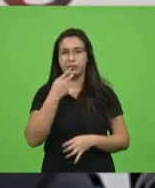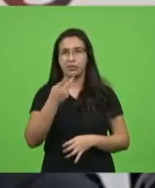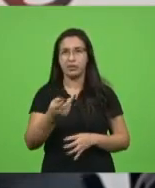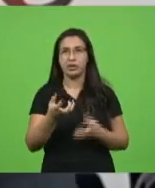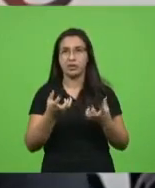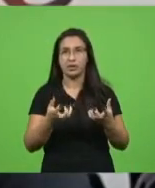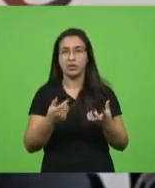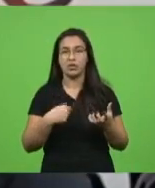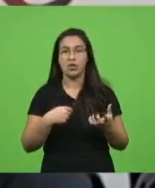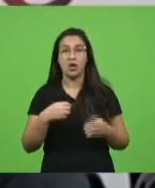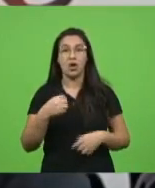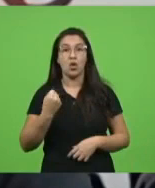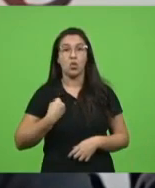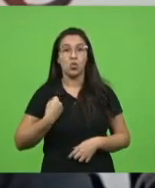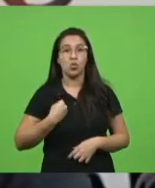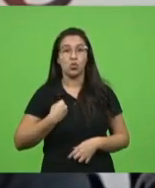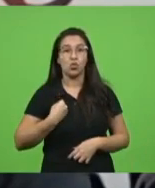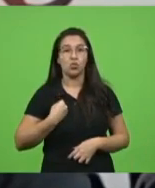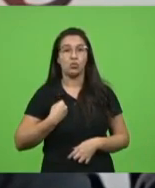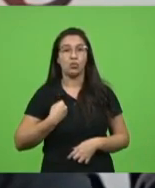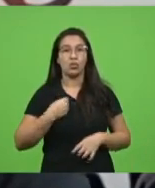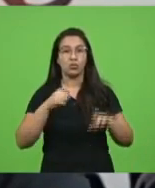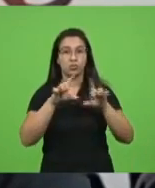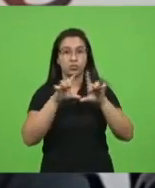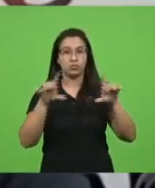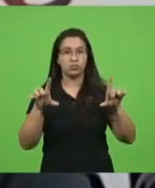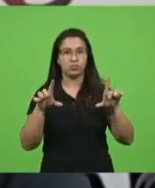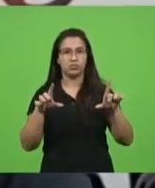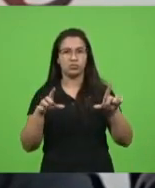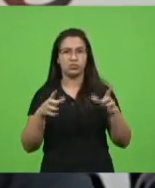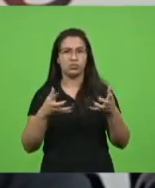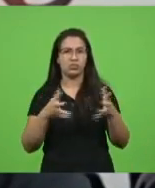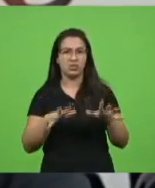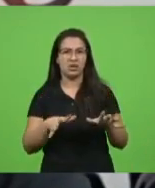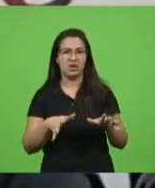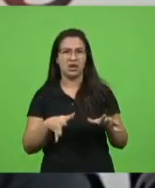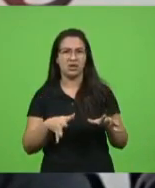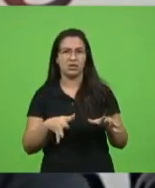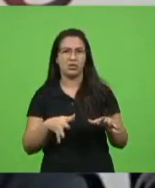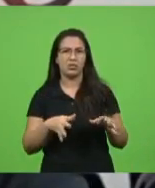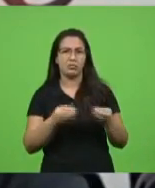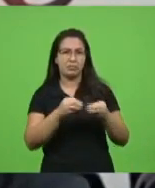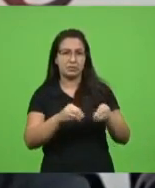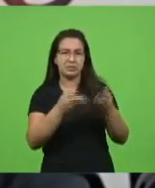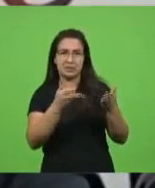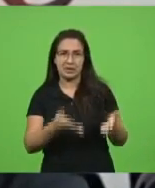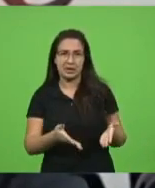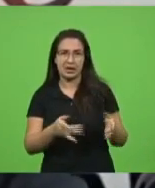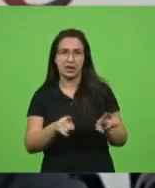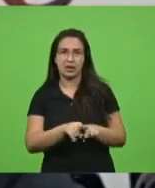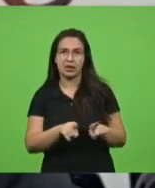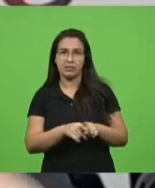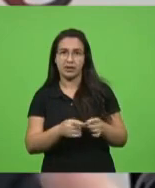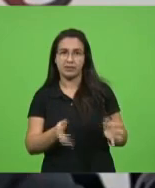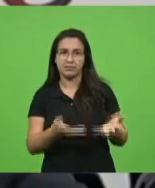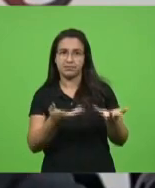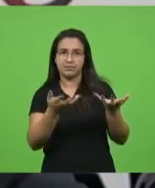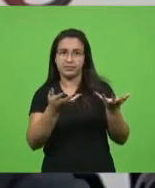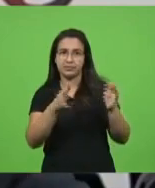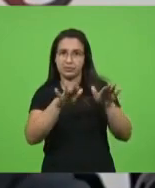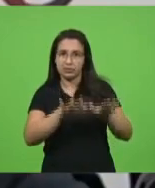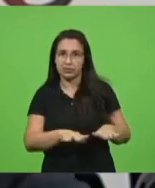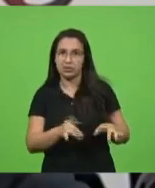dados que eu quero mostrar aqui não é para desmotivar, não é para desincentivar os deputados a